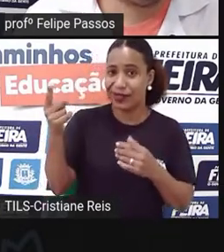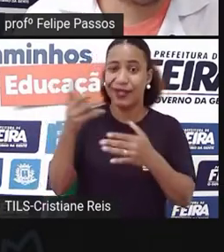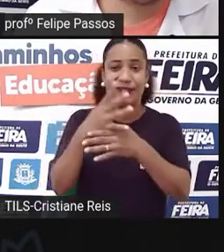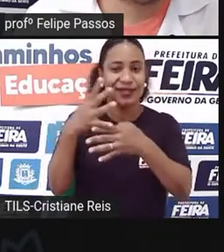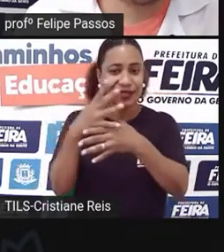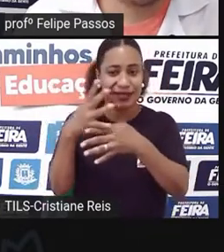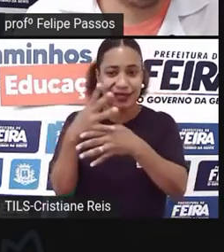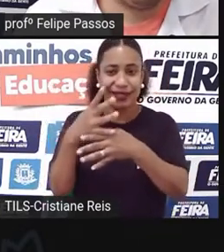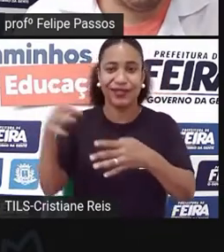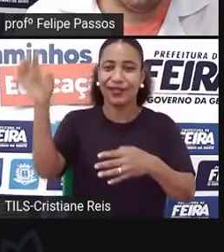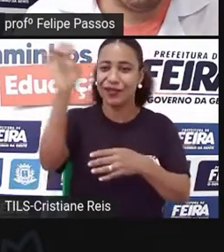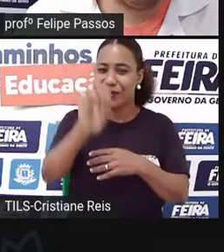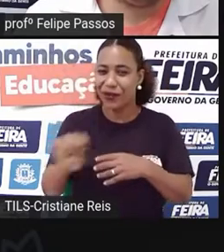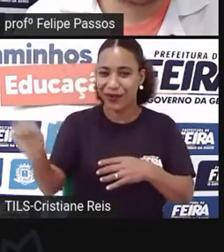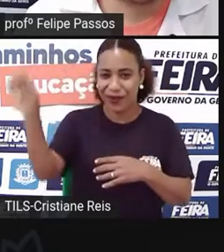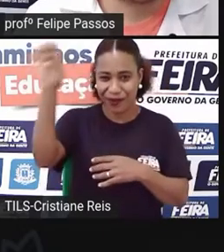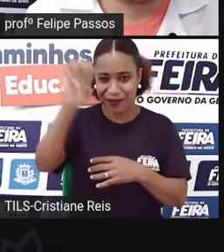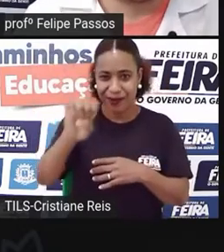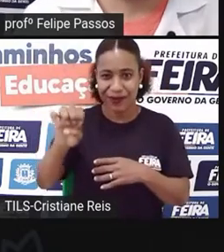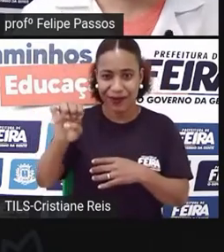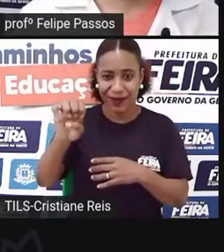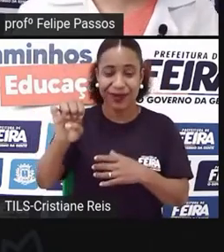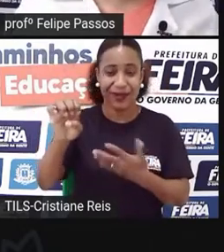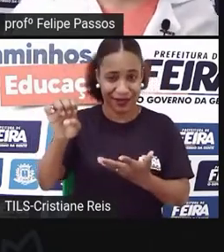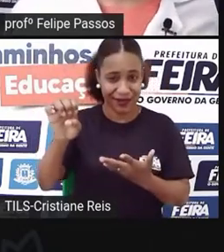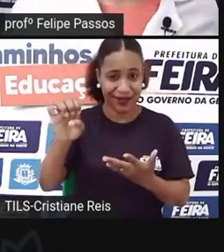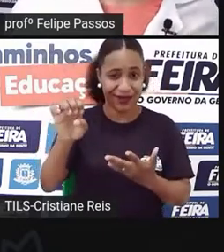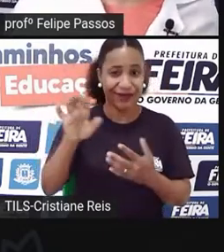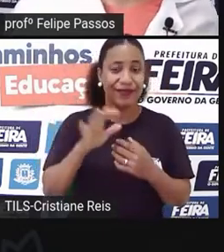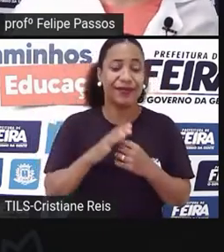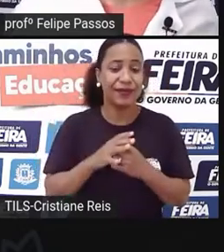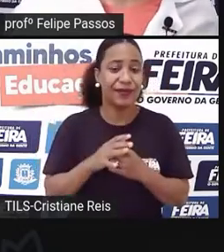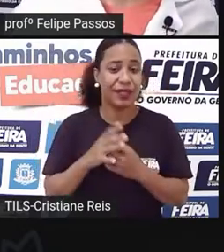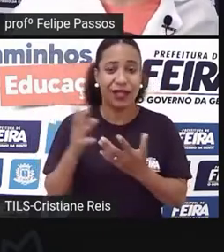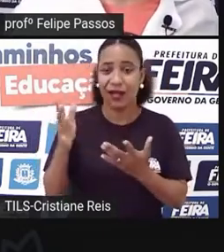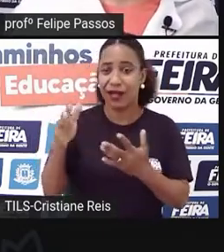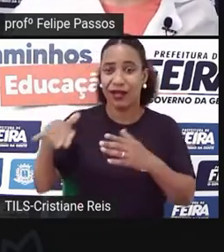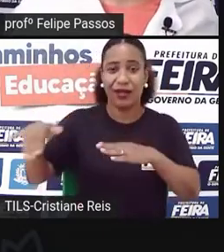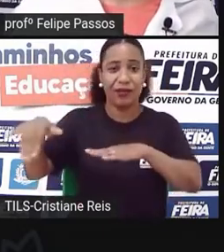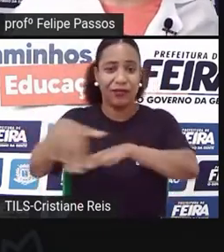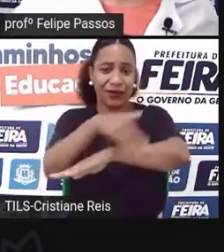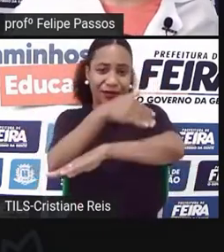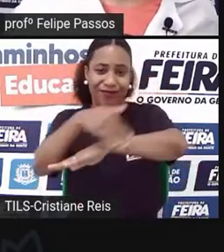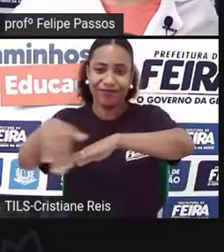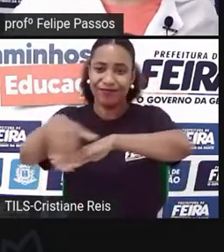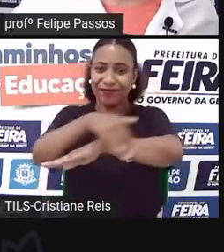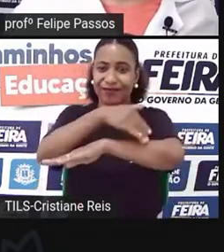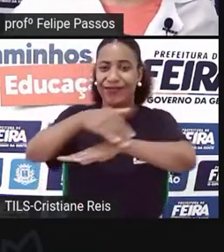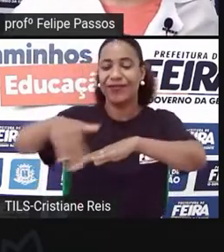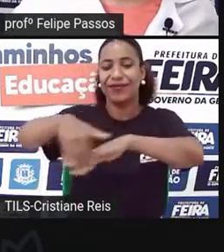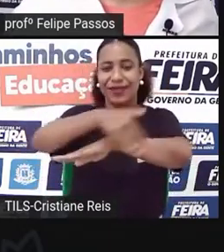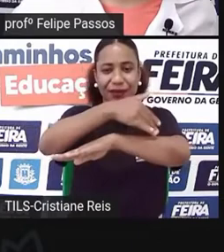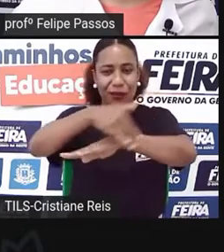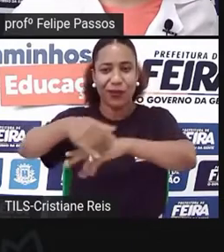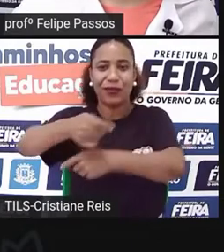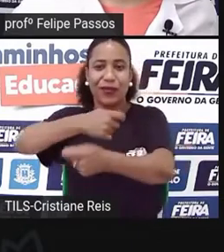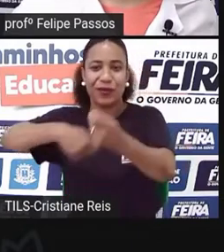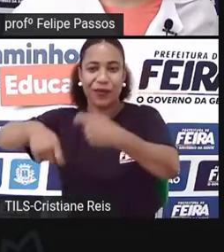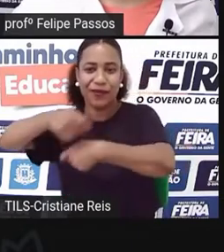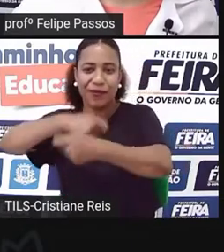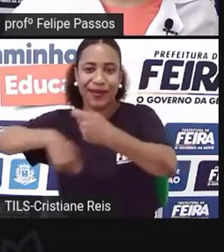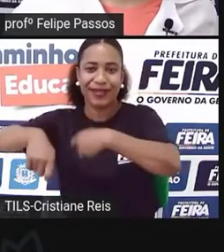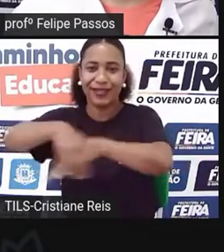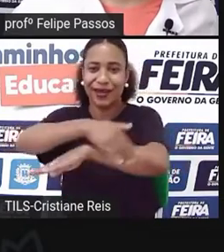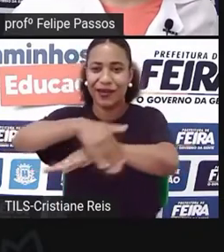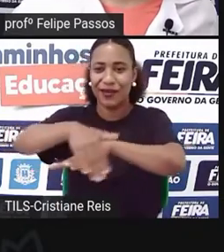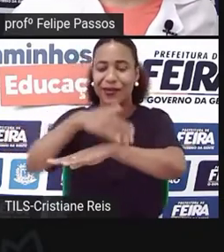rua, onde o comércio é na rua e não em shopping center. Entende? Eu acho que você andar na rua é muito mais legal